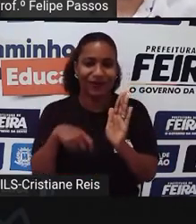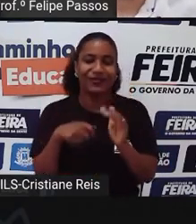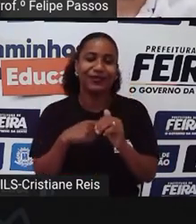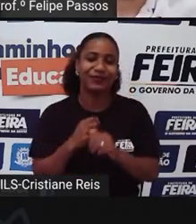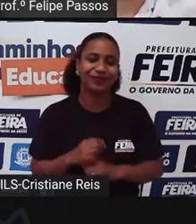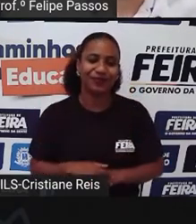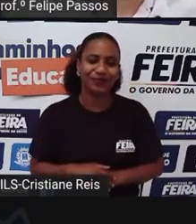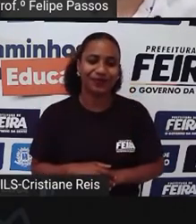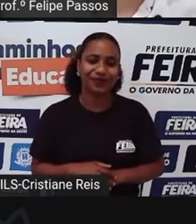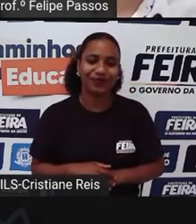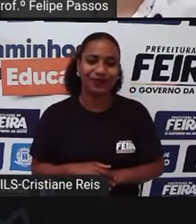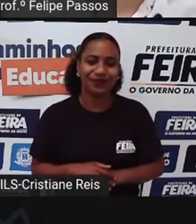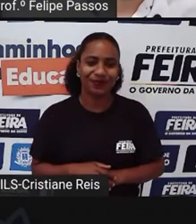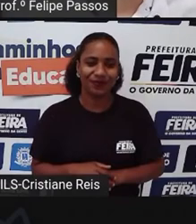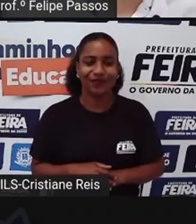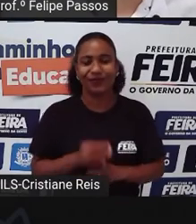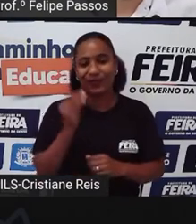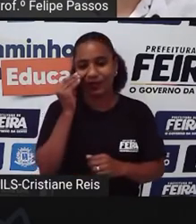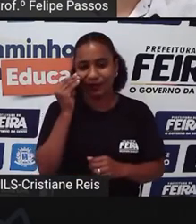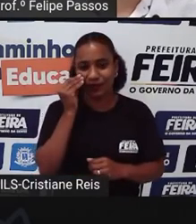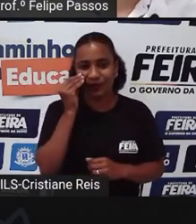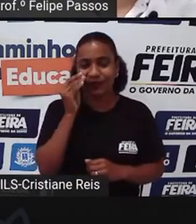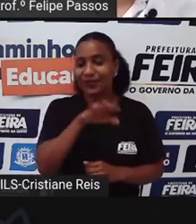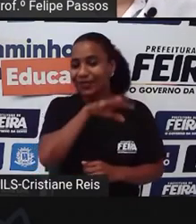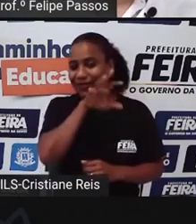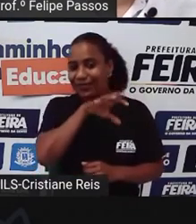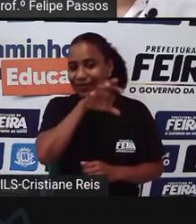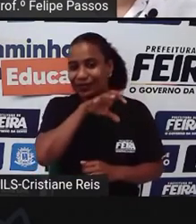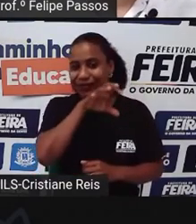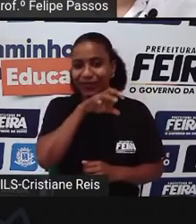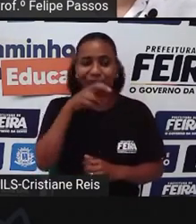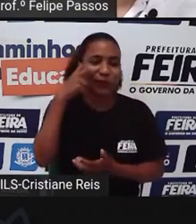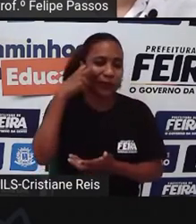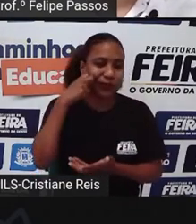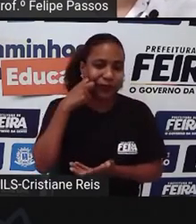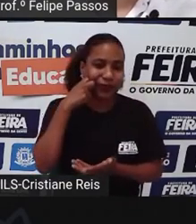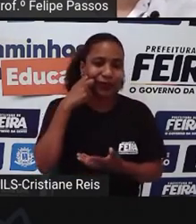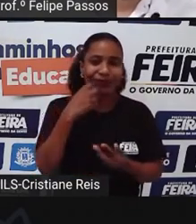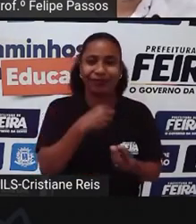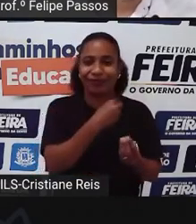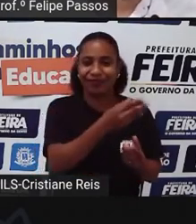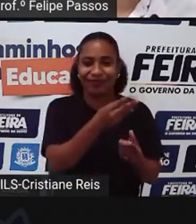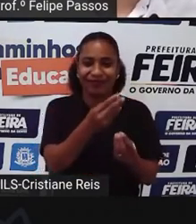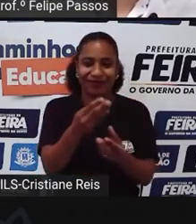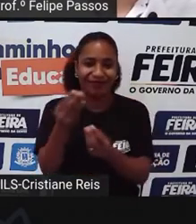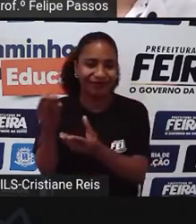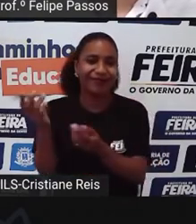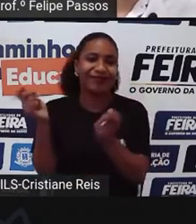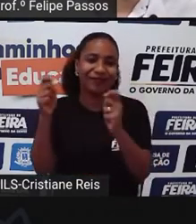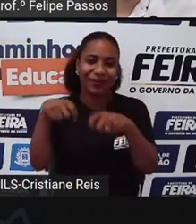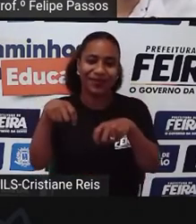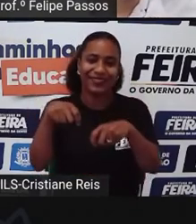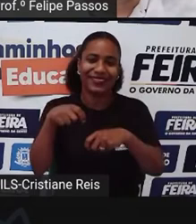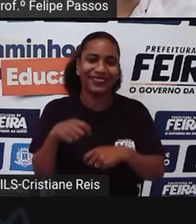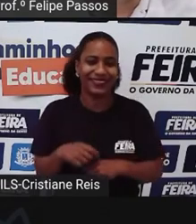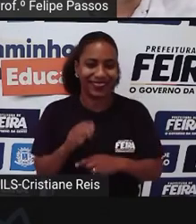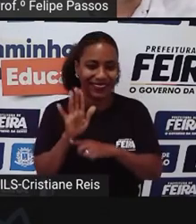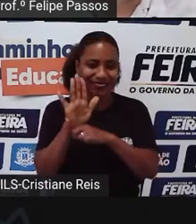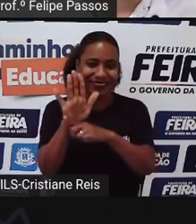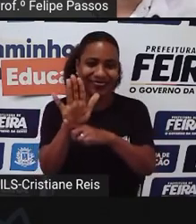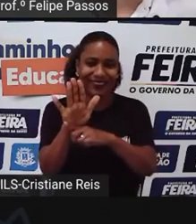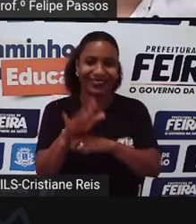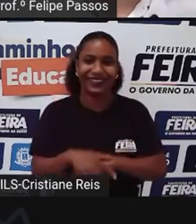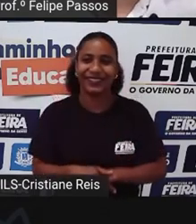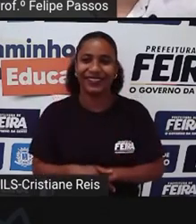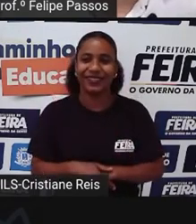divulga Muitas fotos De animais para adoção Então é nessas páginas Que as pessoas Podem ver Beleza